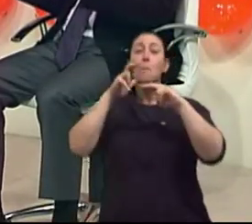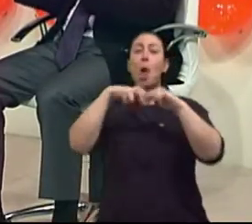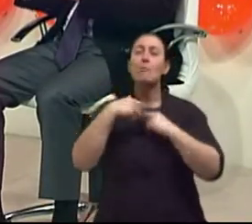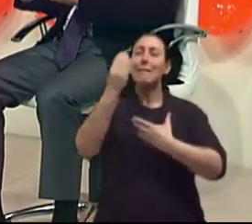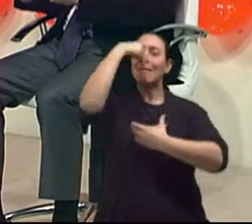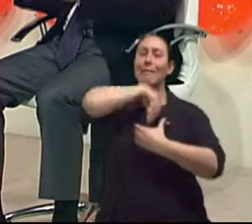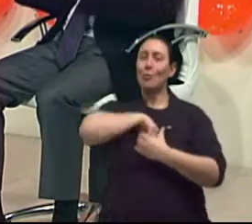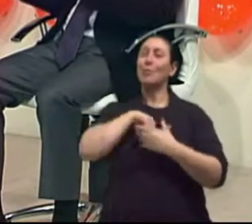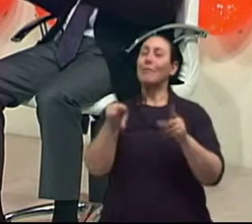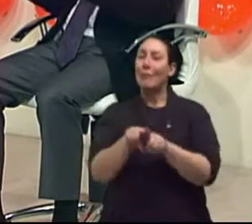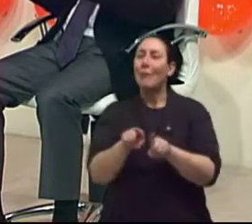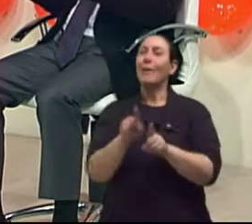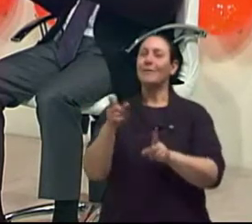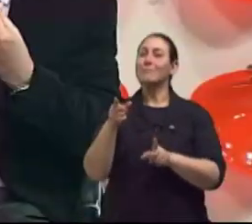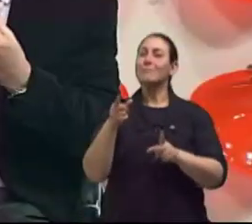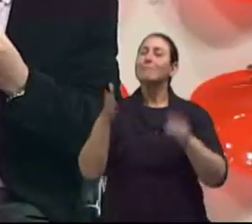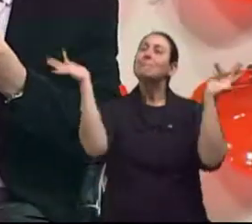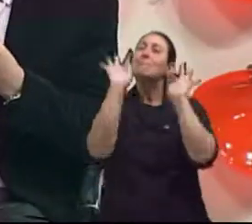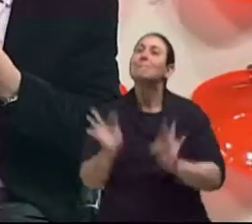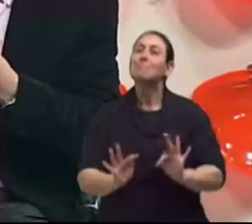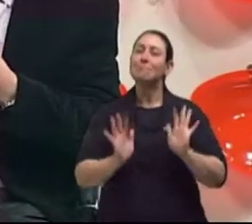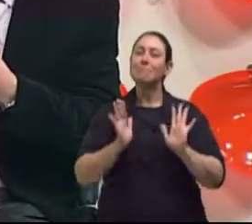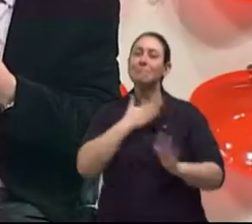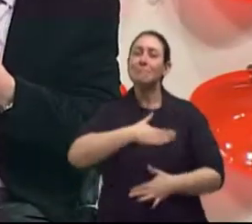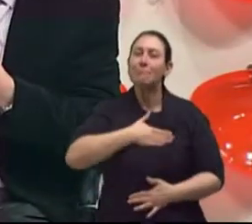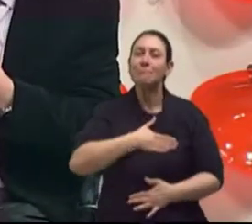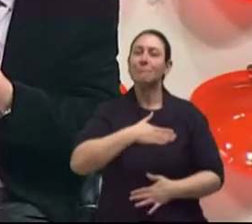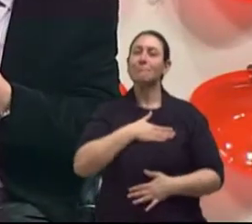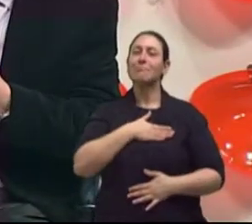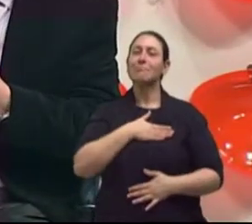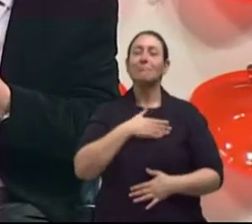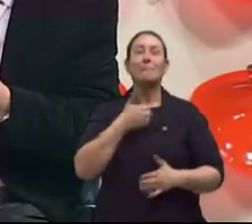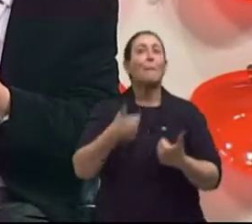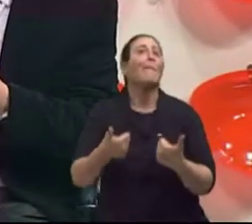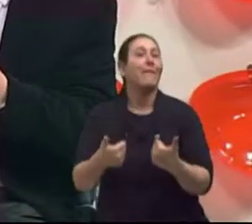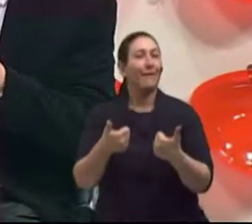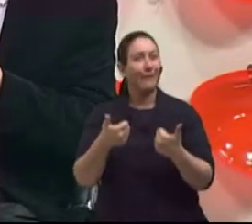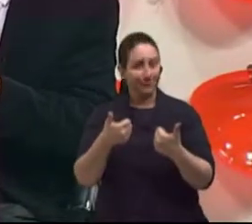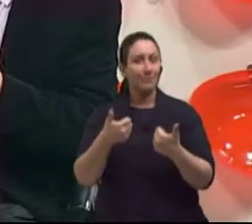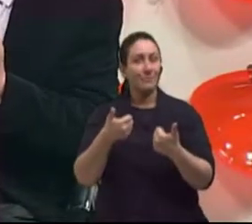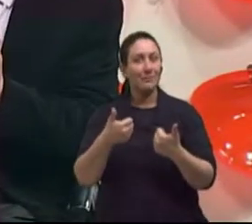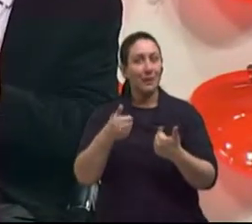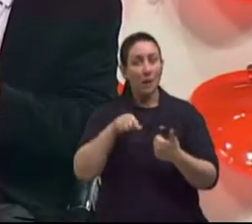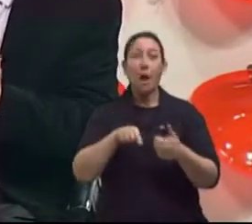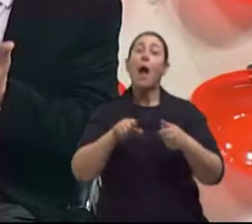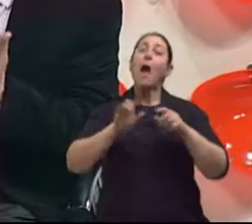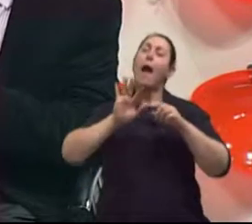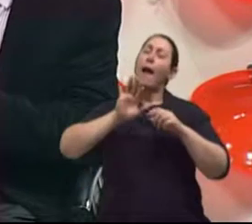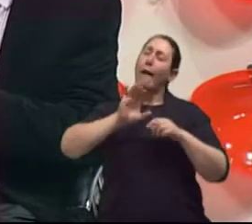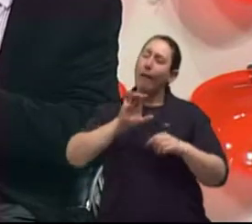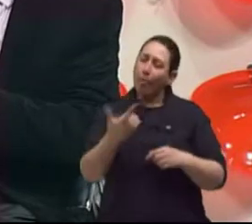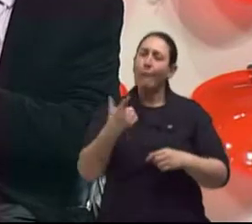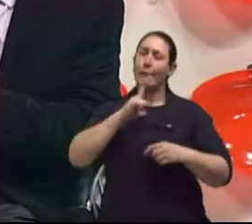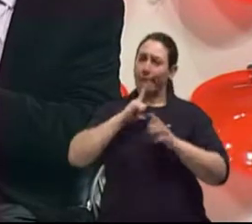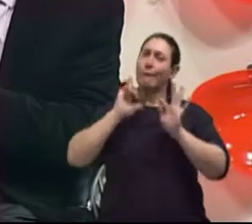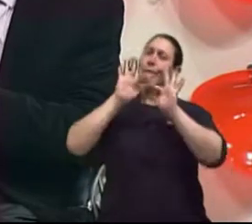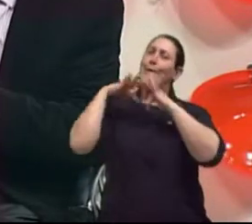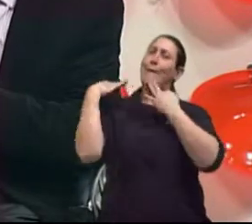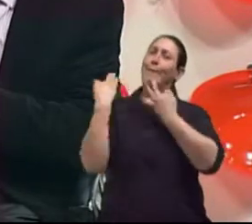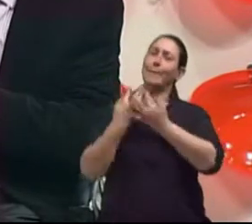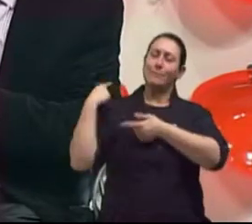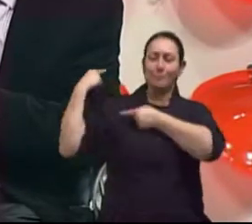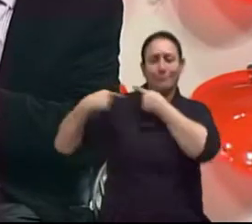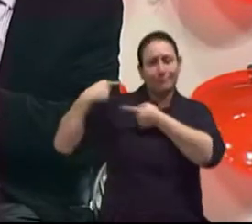entender essas modificações, existem algumas predisposições genéticas e isso eventualmente pode se